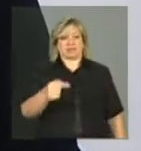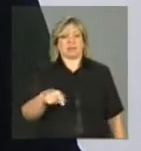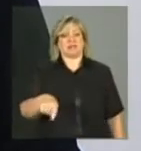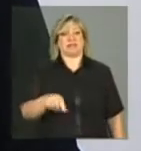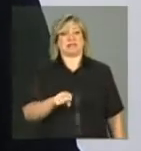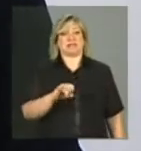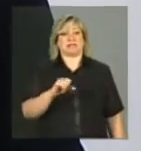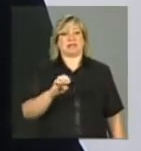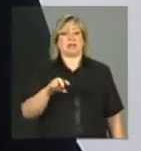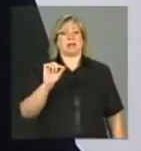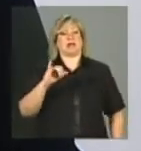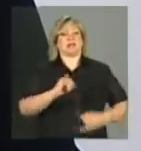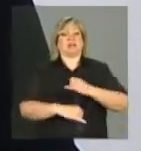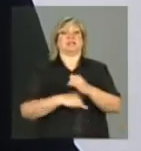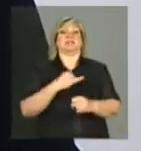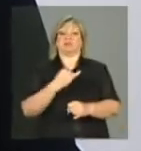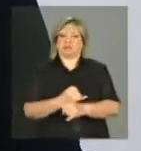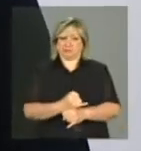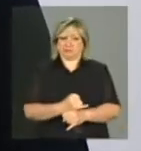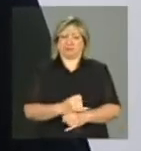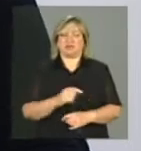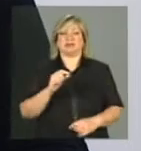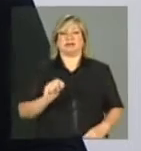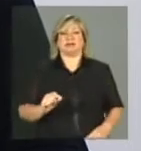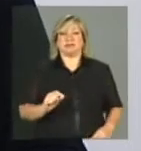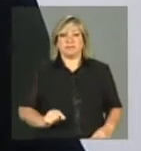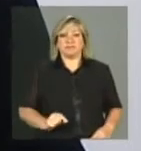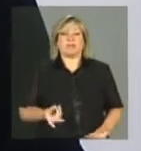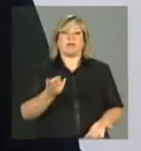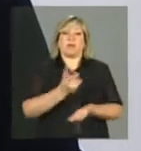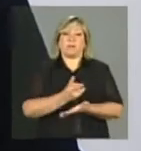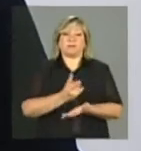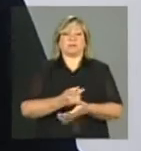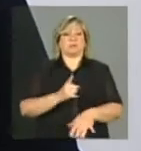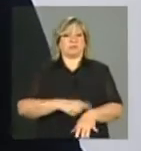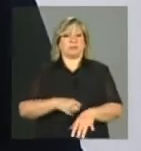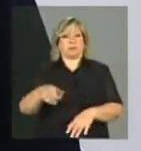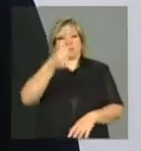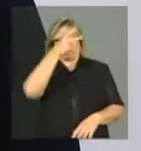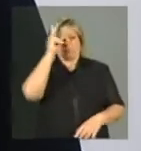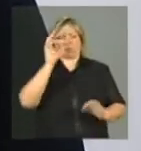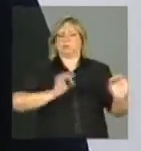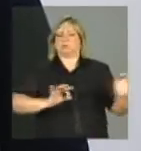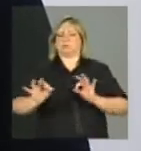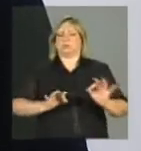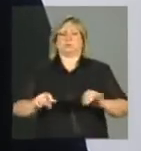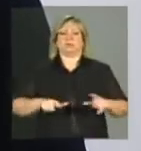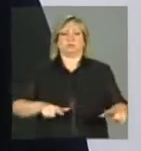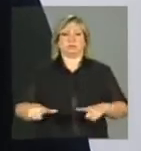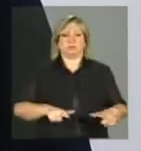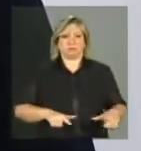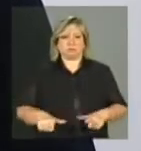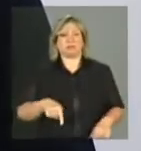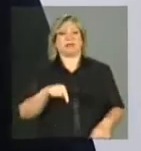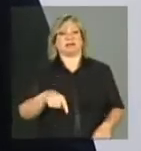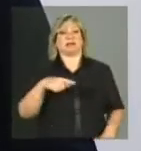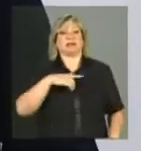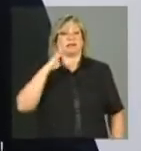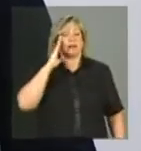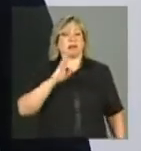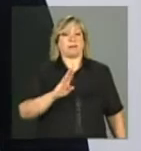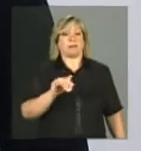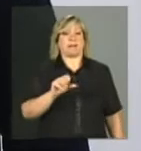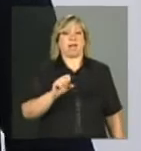online. O que quer dizer? Quer dizer que ao mesmo tempo em o município comanda uma alteração, ele reflete na base nacional